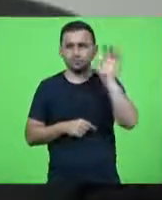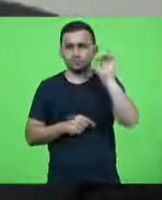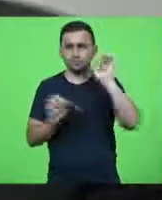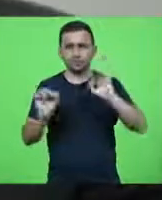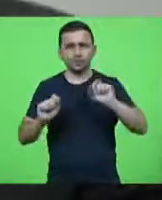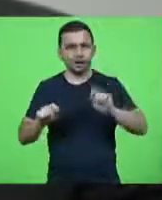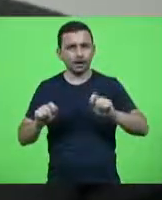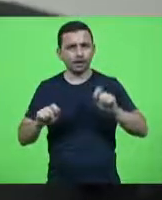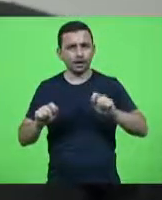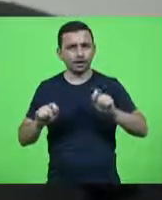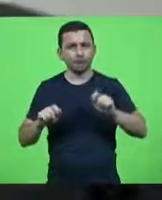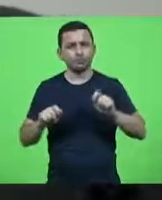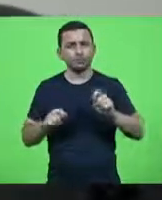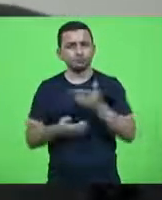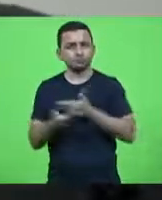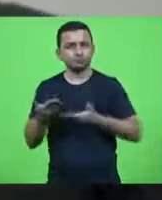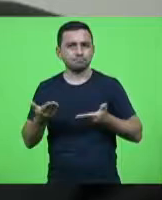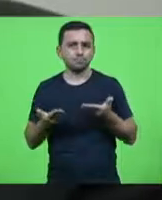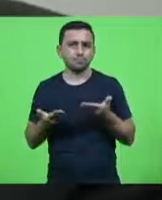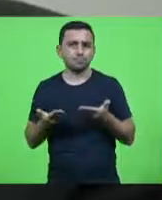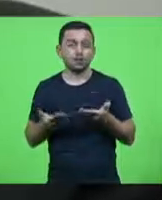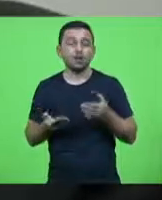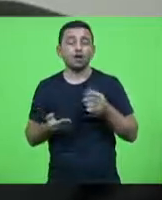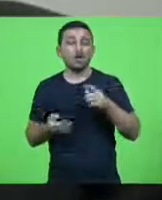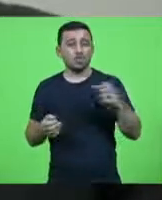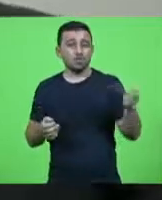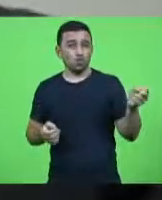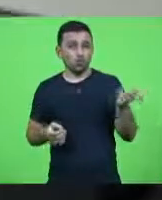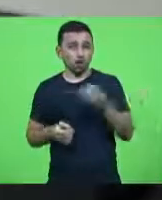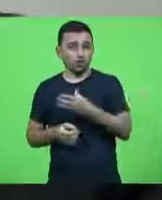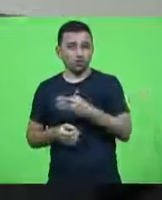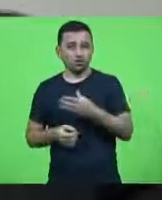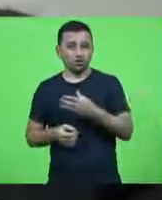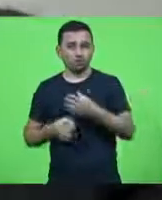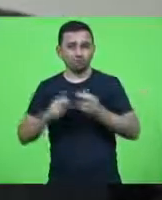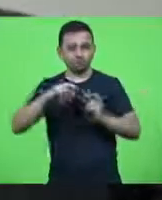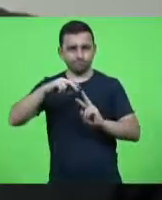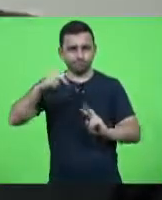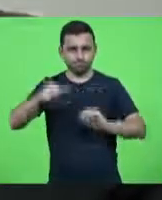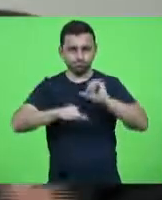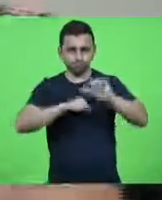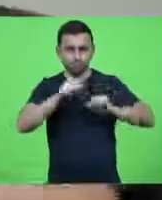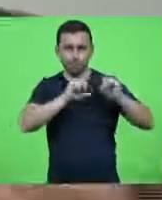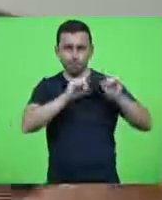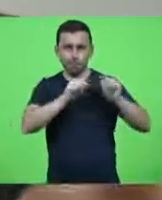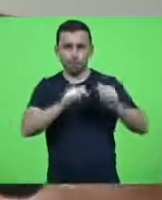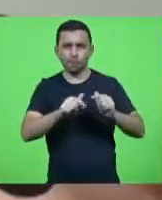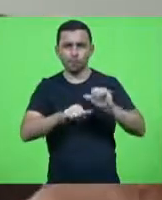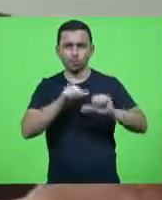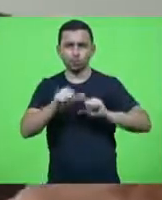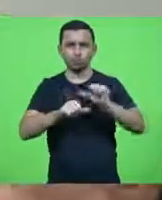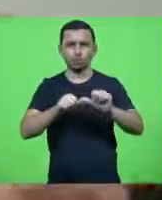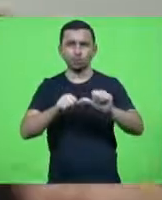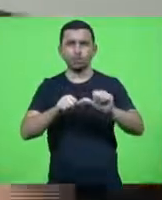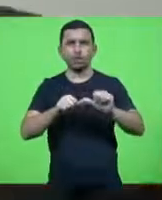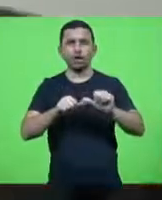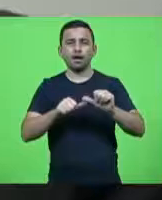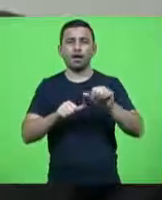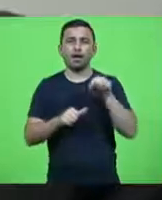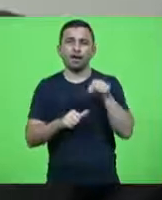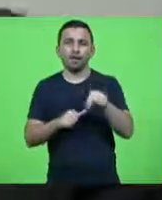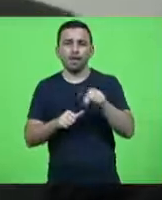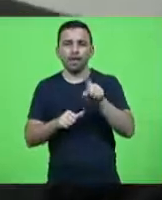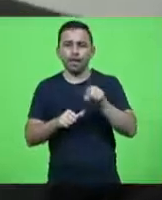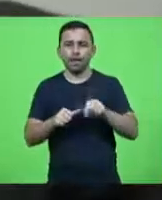que a nova variante ela conversando com os médicos com os técnicos é como se fosse uma